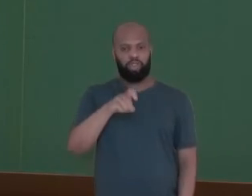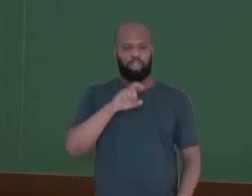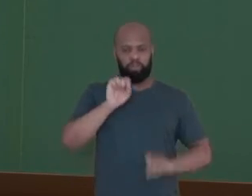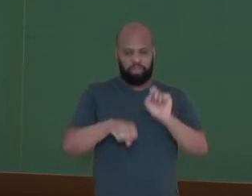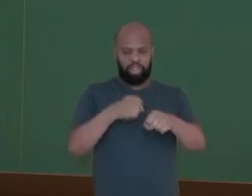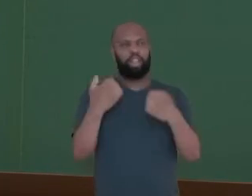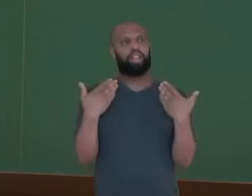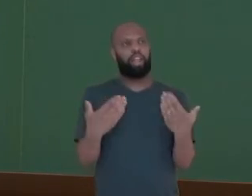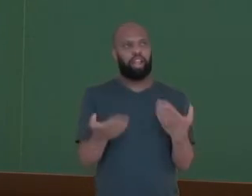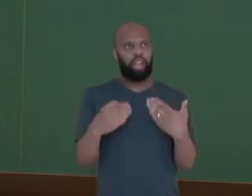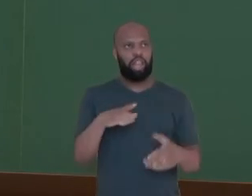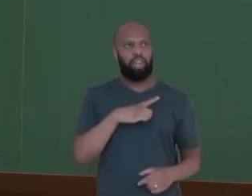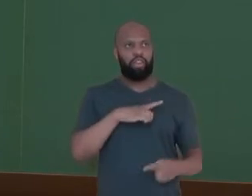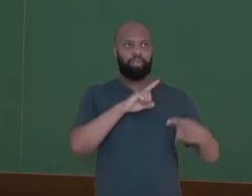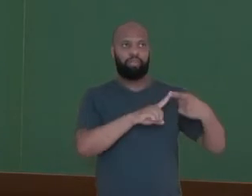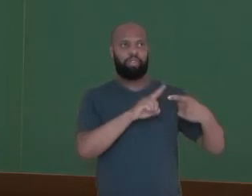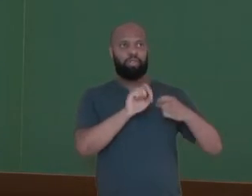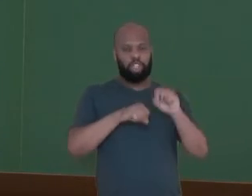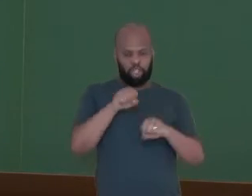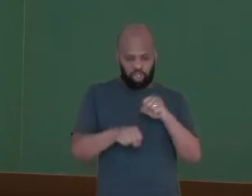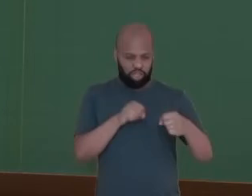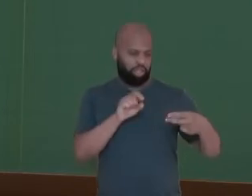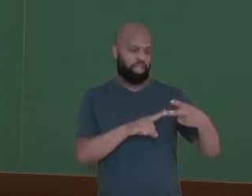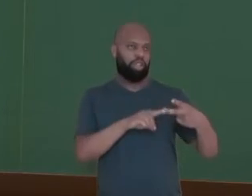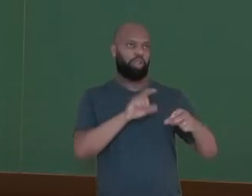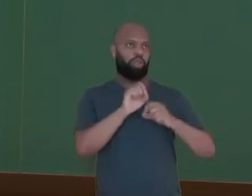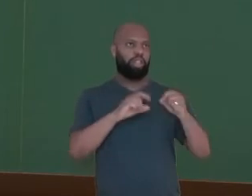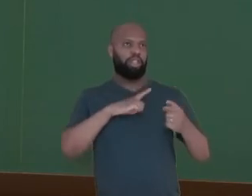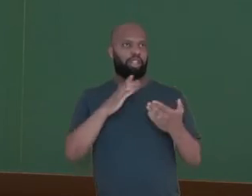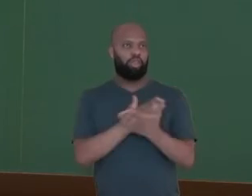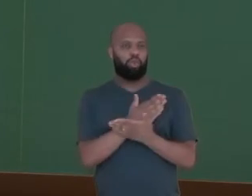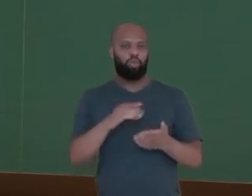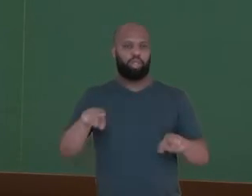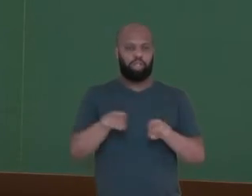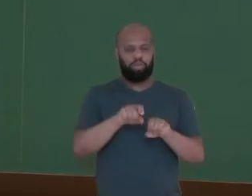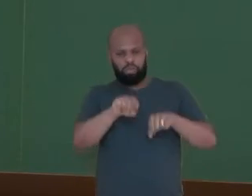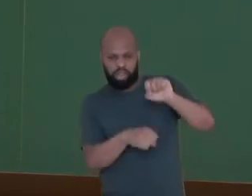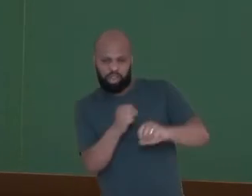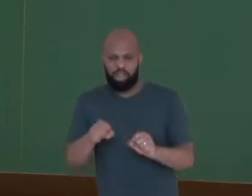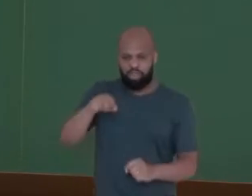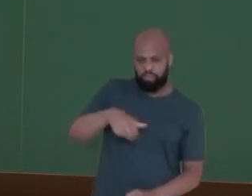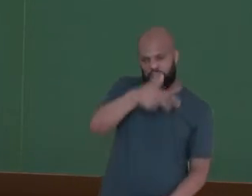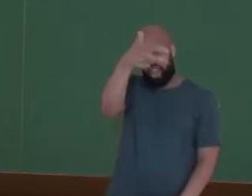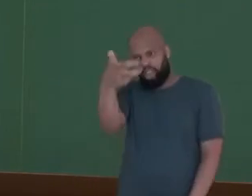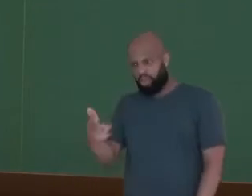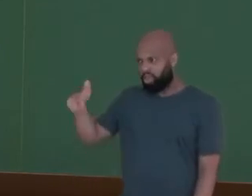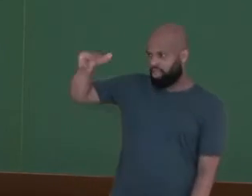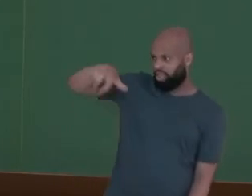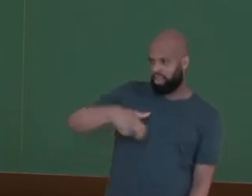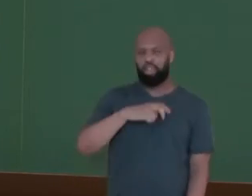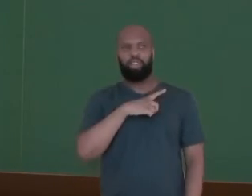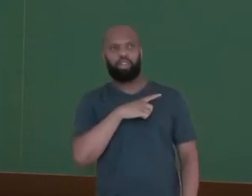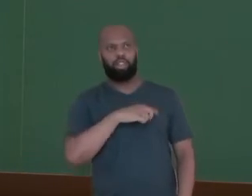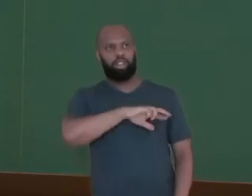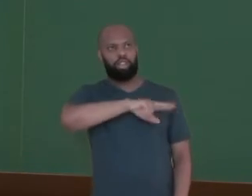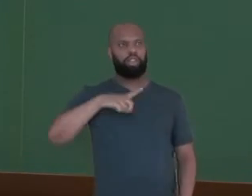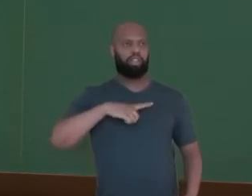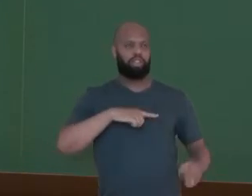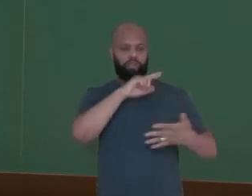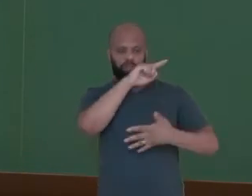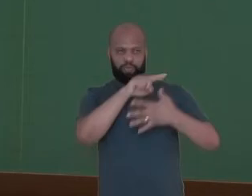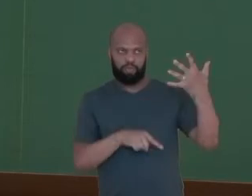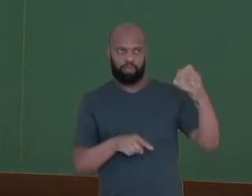né? Nós temos o BMX Racing, que é a corrida. E o BMX Freestyle, que é as manobras. E as manobras também se subdivide em cinco